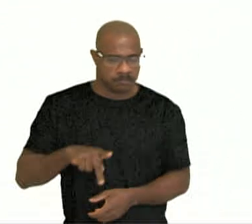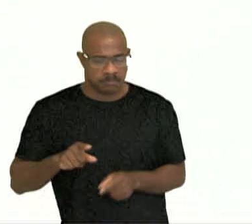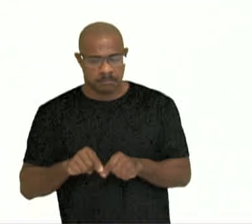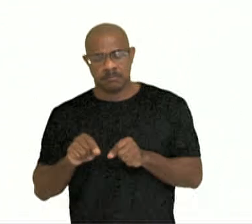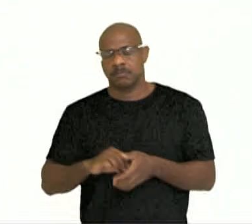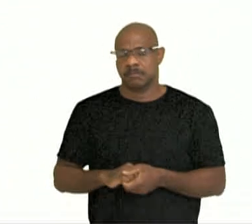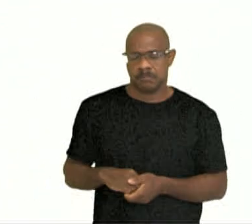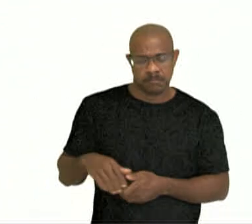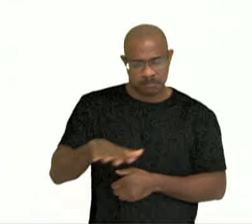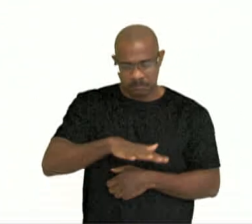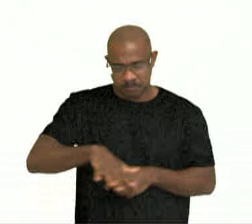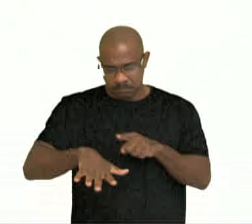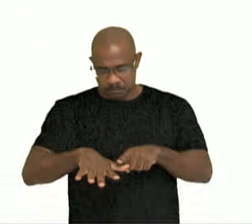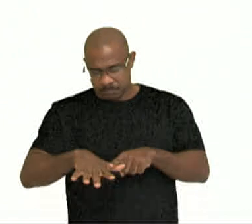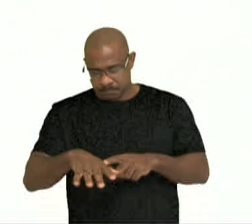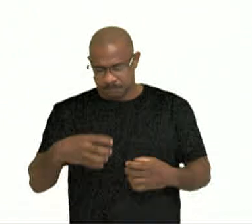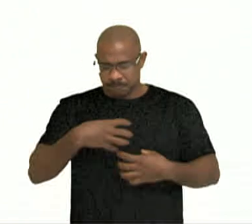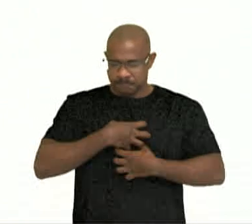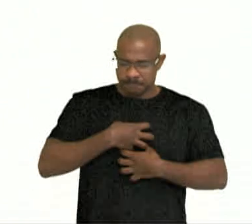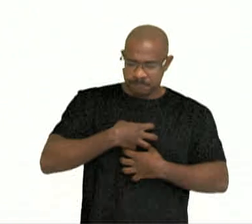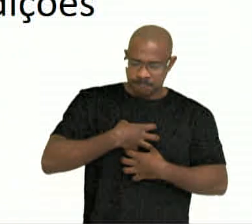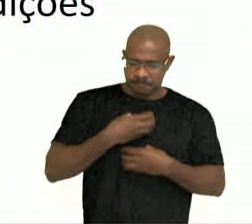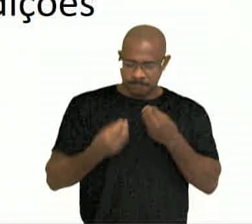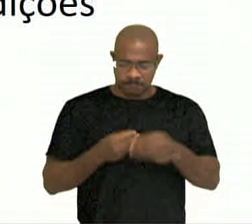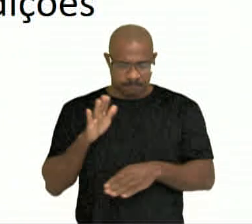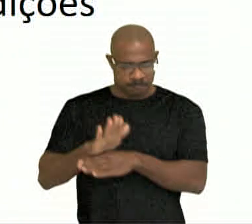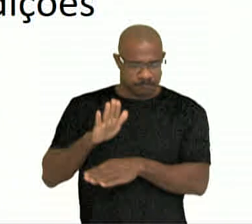pela mobilização discente.